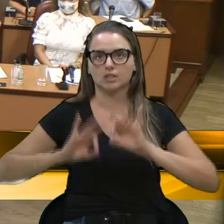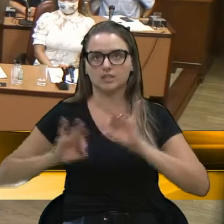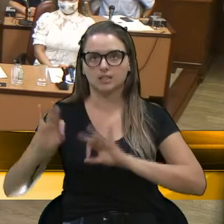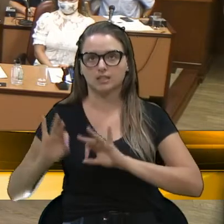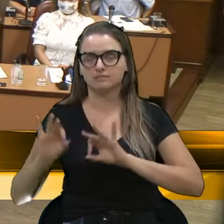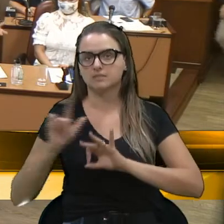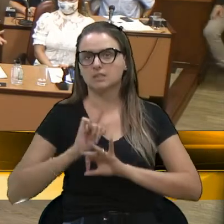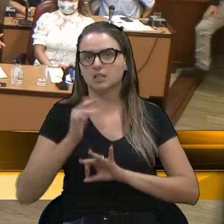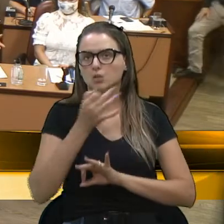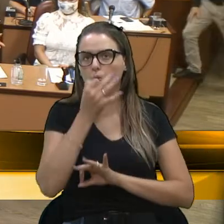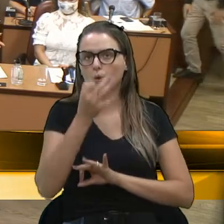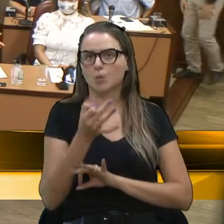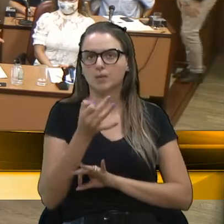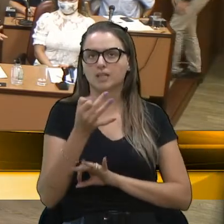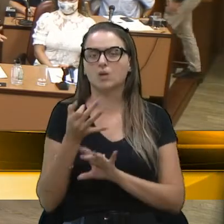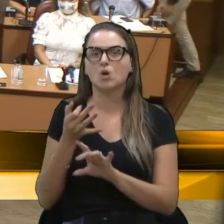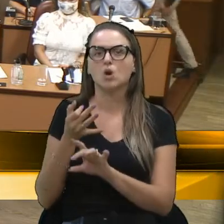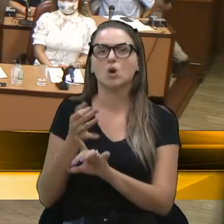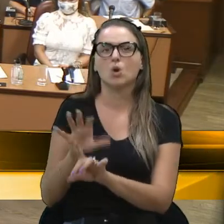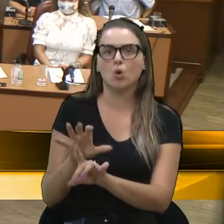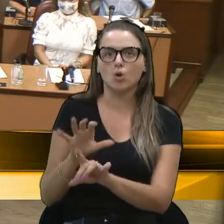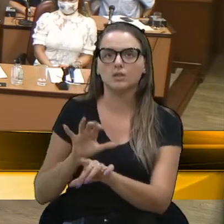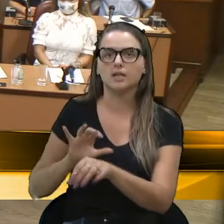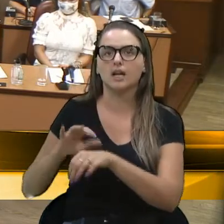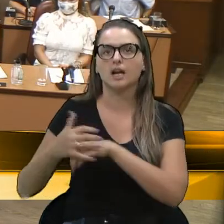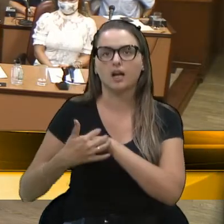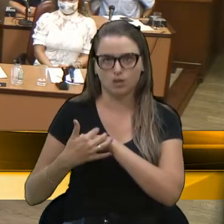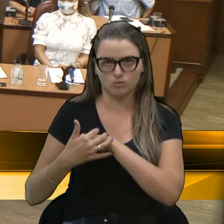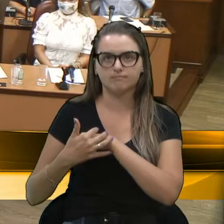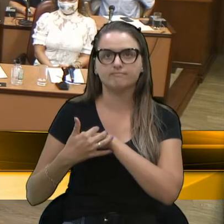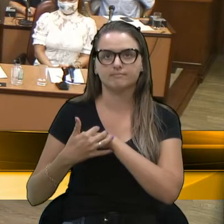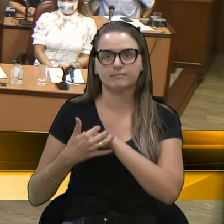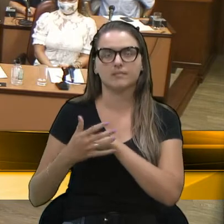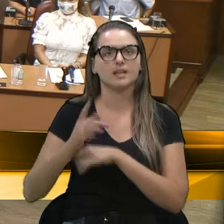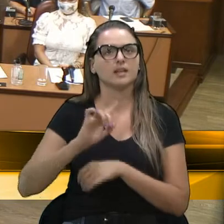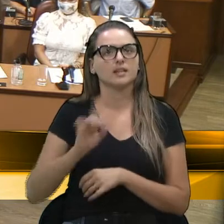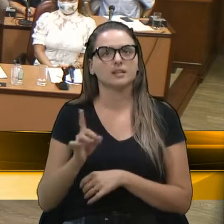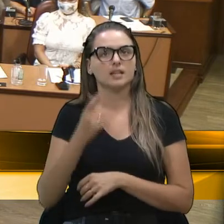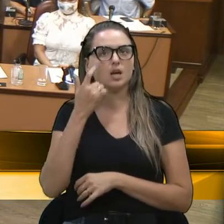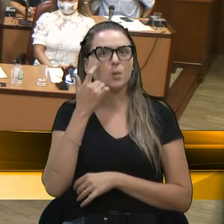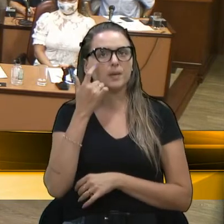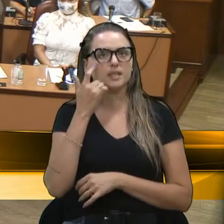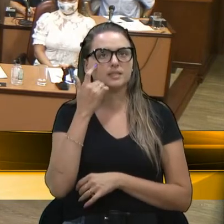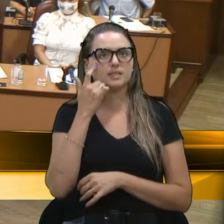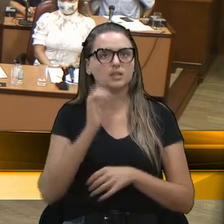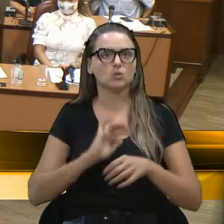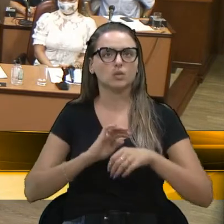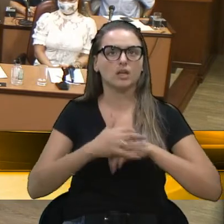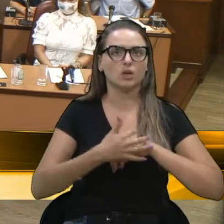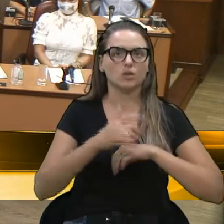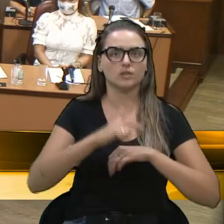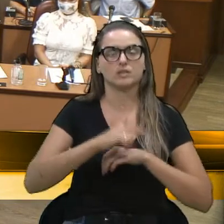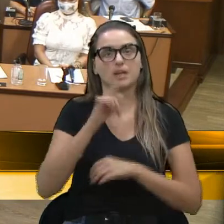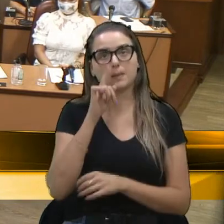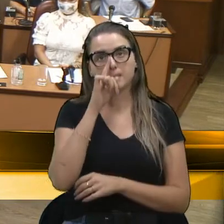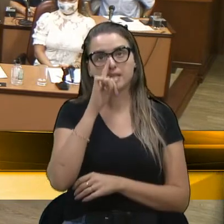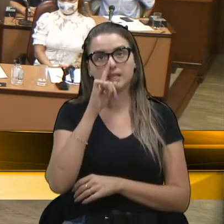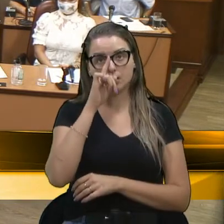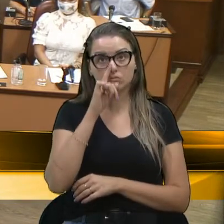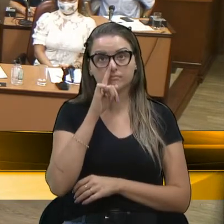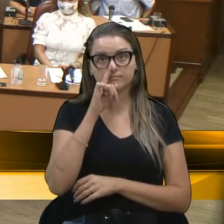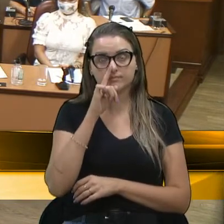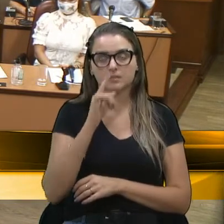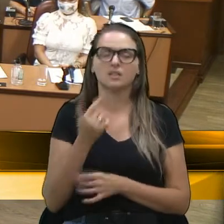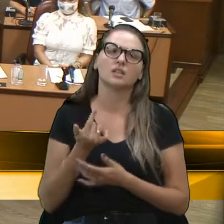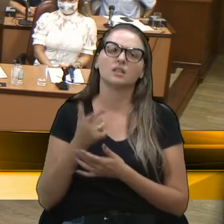posicionando radicalmente contra a Covid, não considerando a Covid perigosa como ela é, e